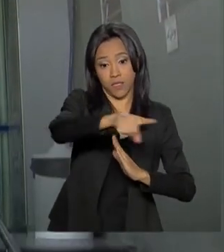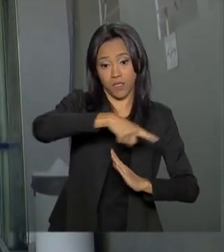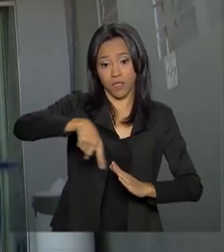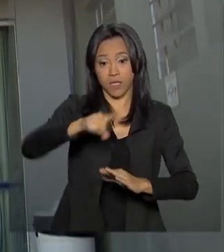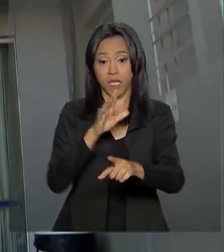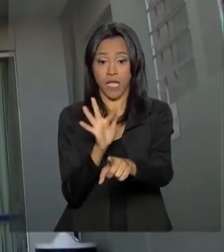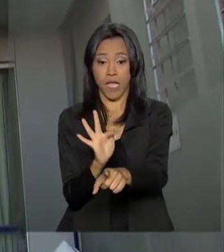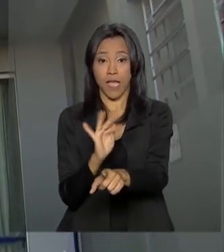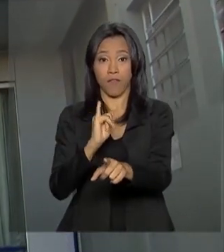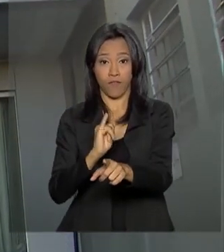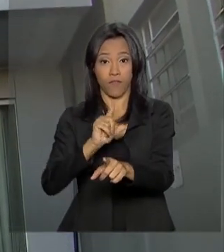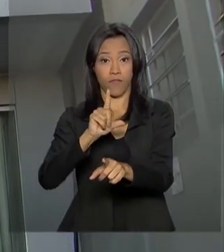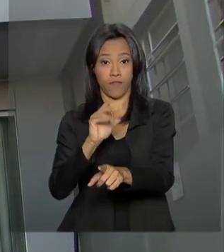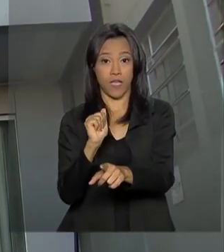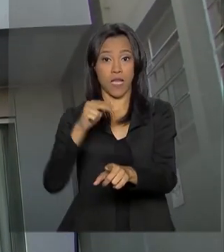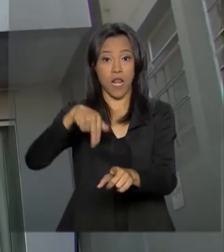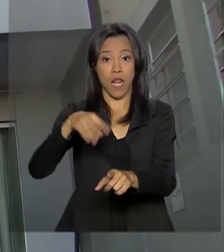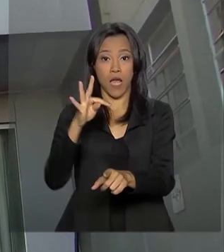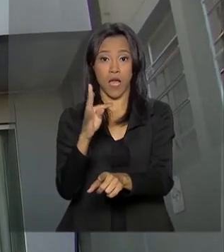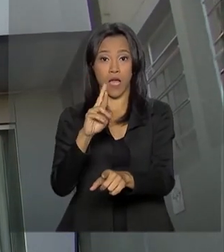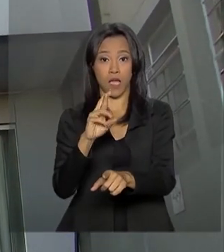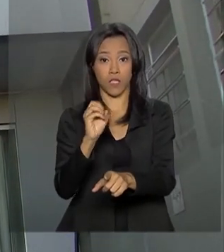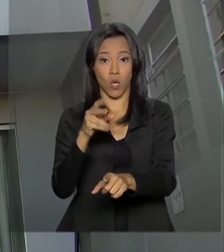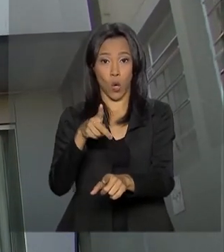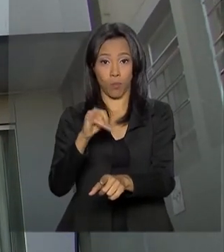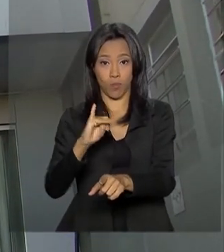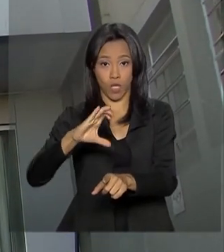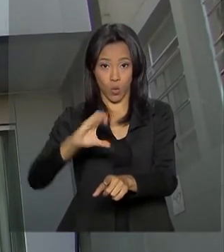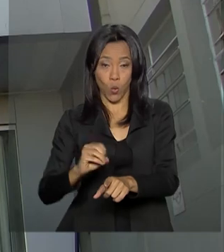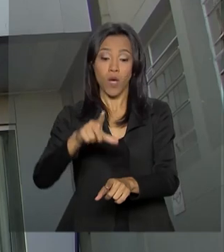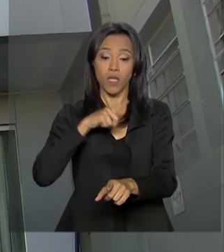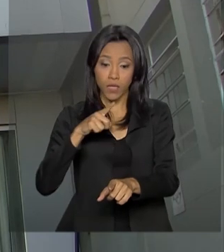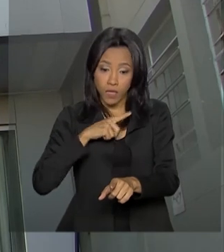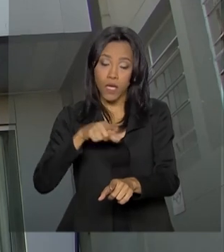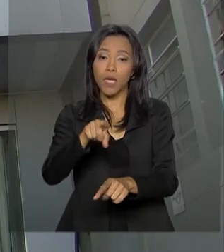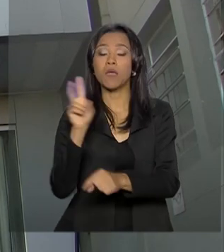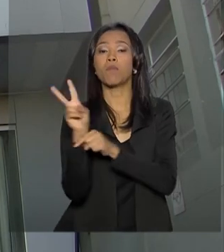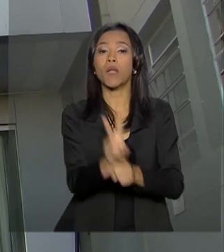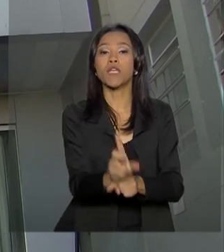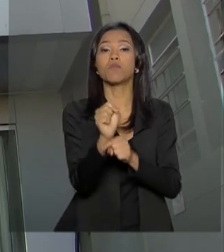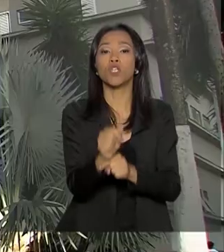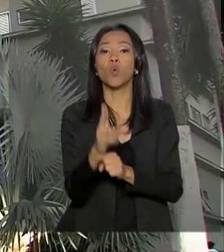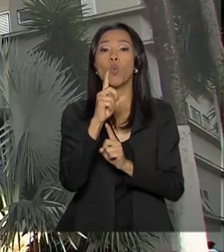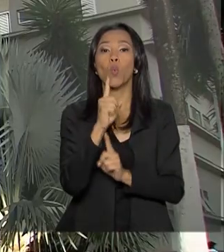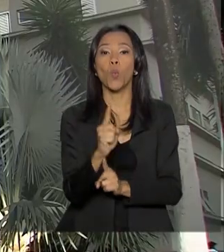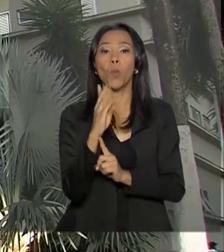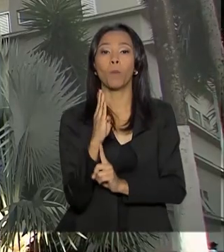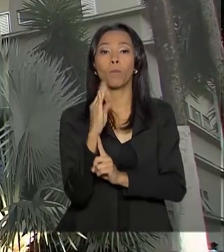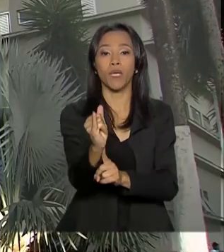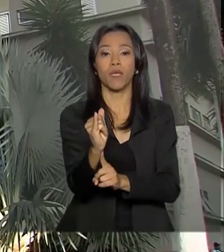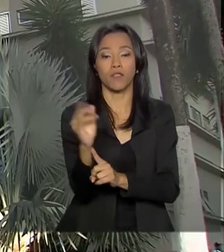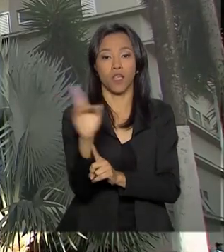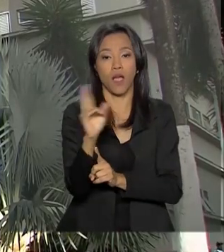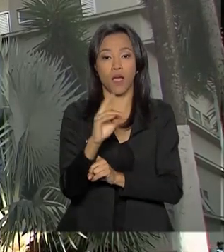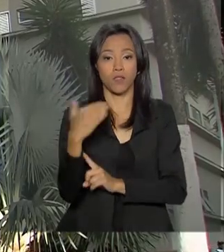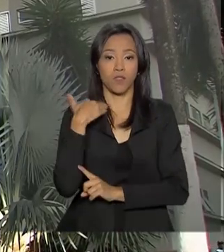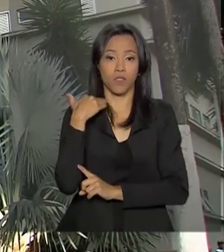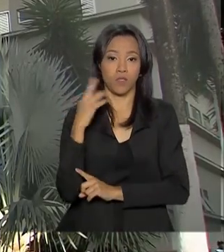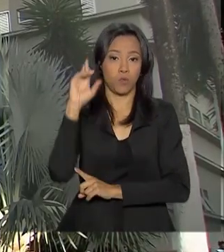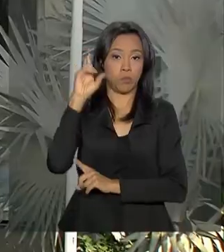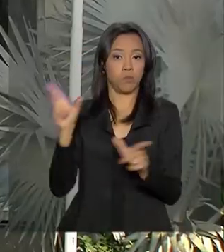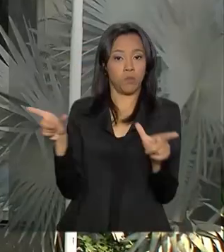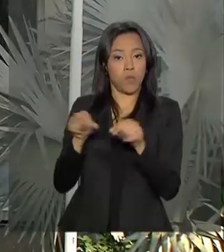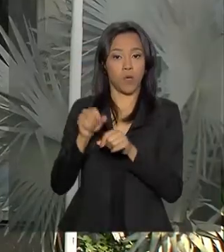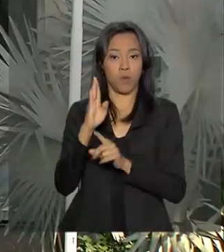filantrópicos, como as Santas Casas, contam agora com uma linha de crédito de um bilhão de reais do BNDES, com